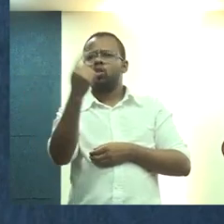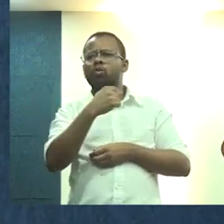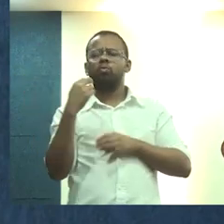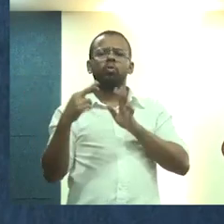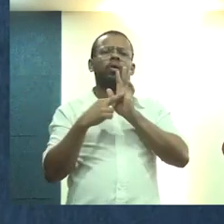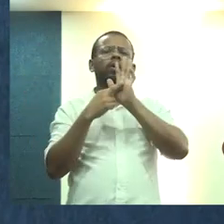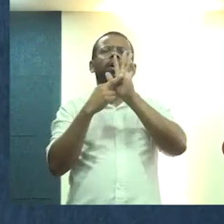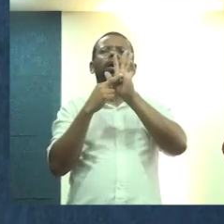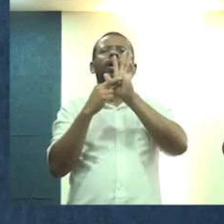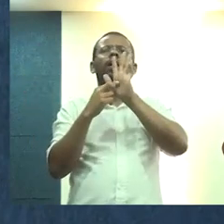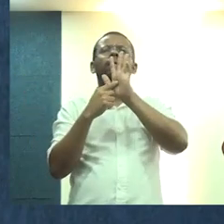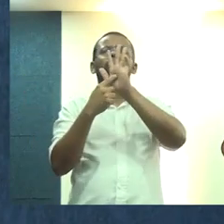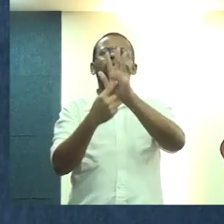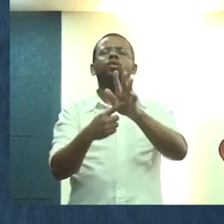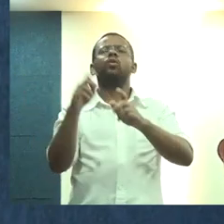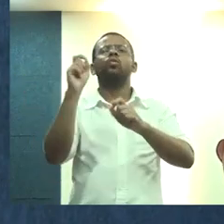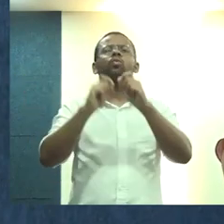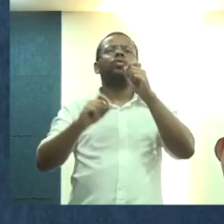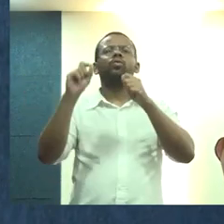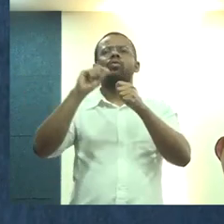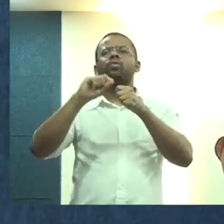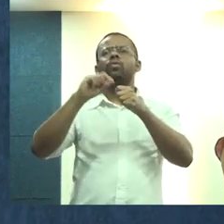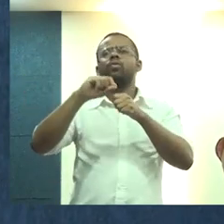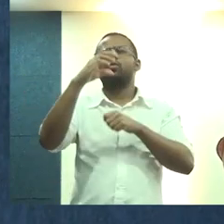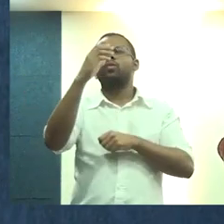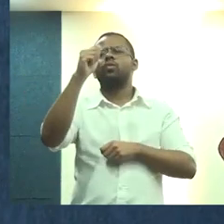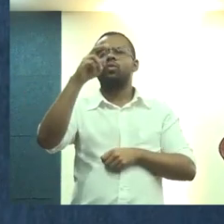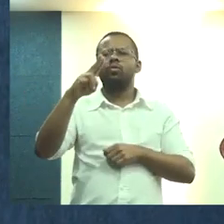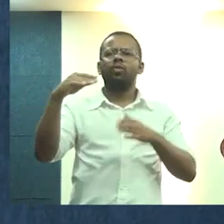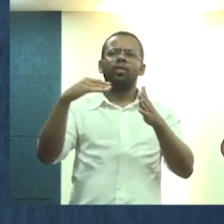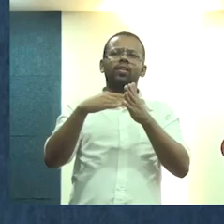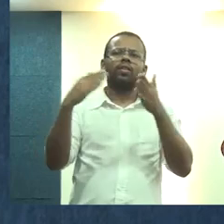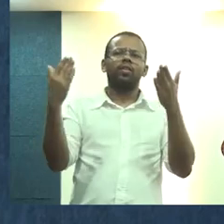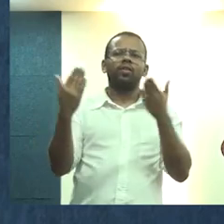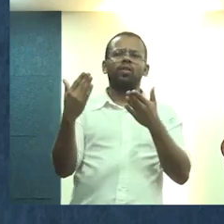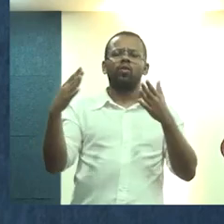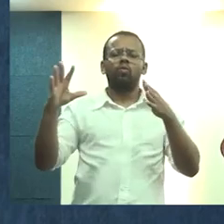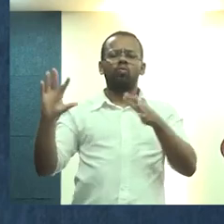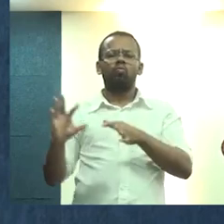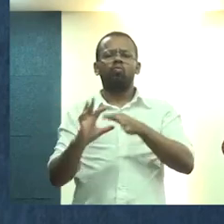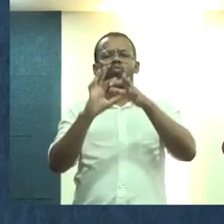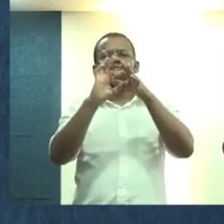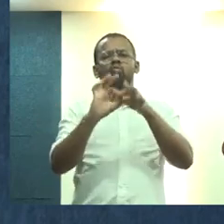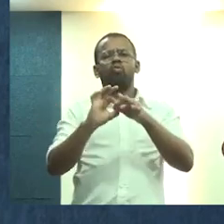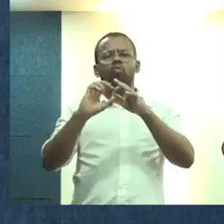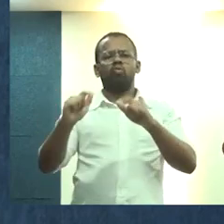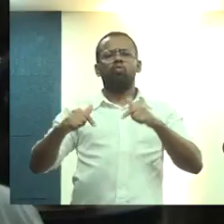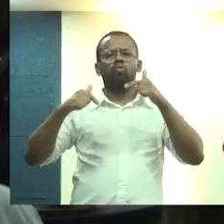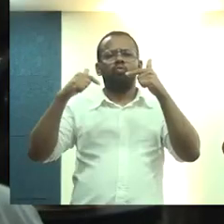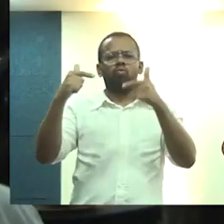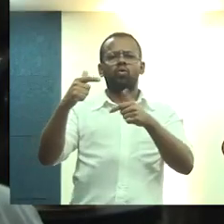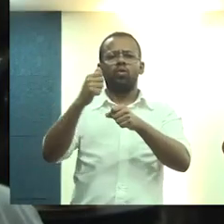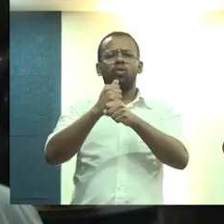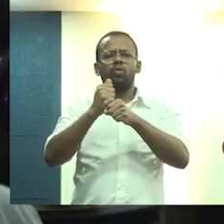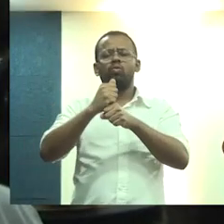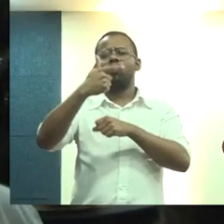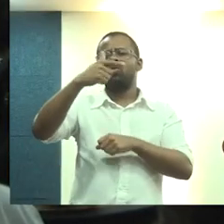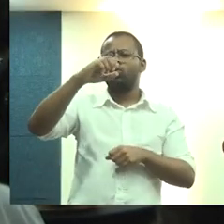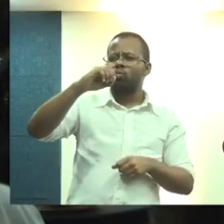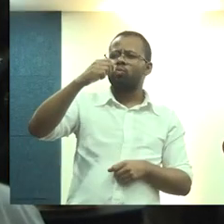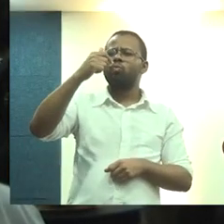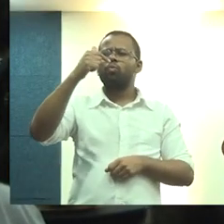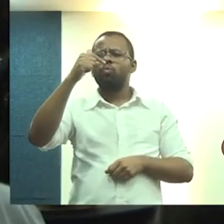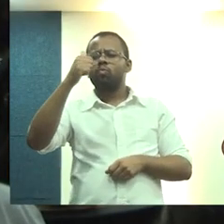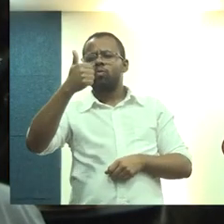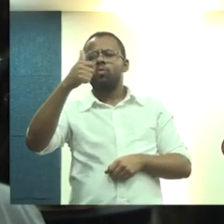a gente apresentar o que foi realizado do CAL até agora. Justamente, o conjunto desse esforço que, desde 2017,